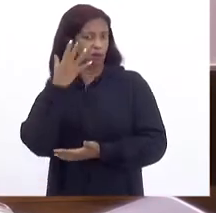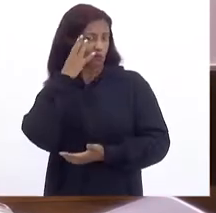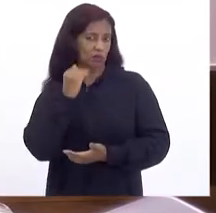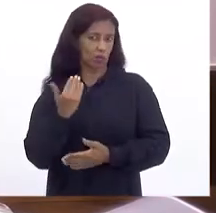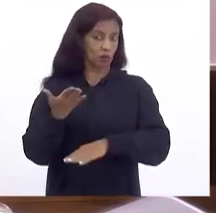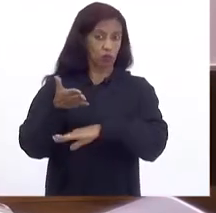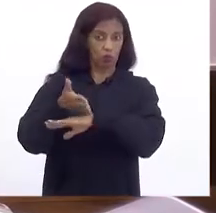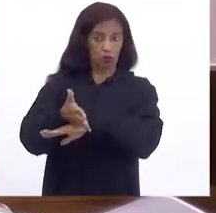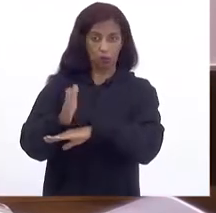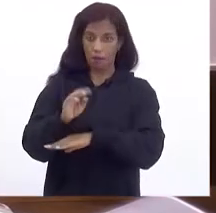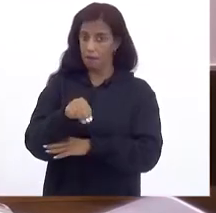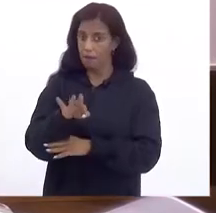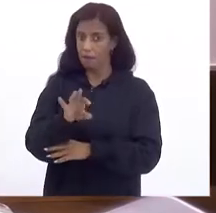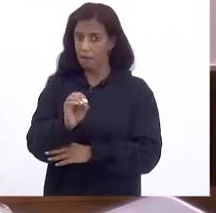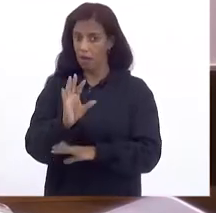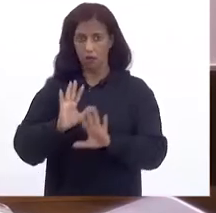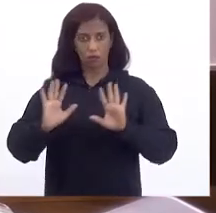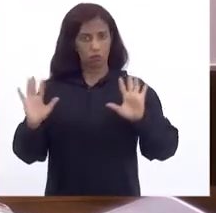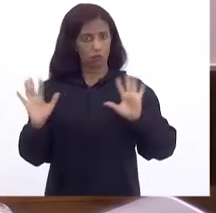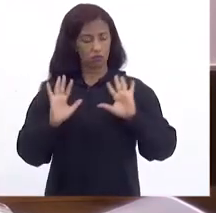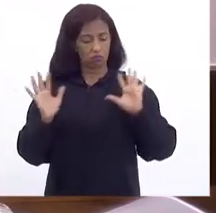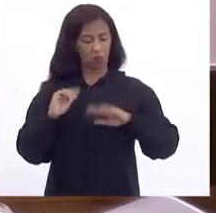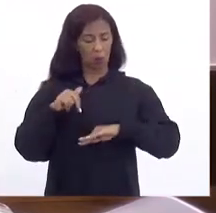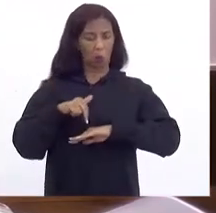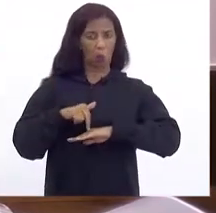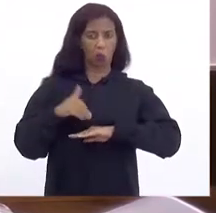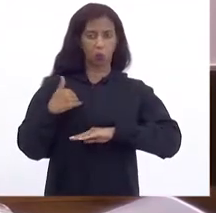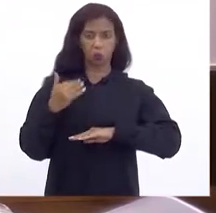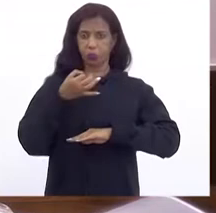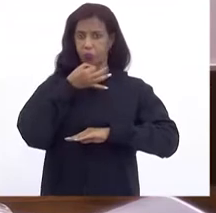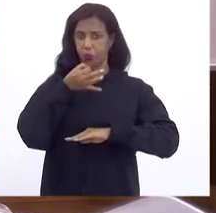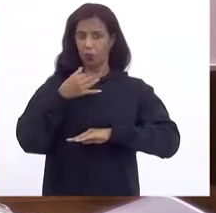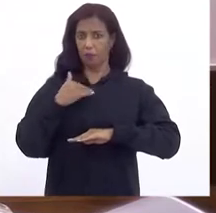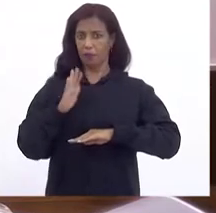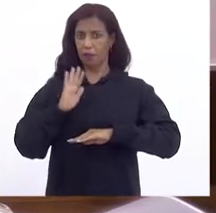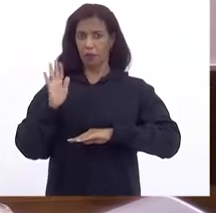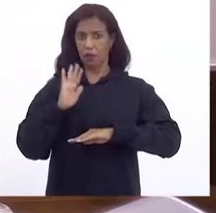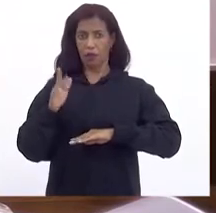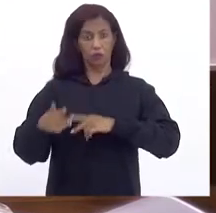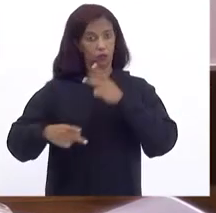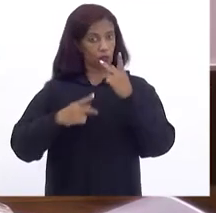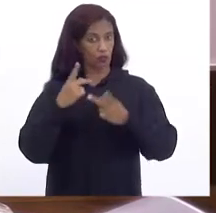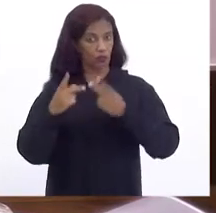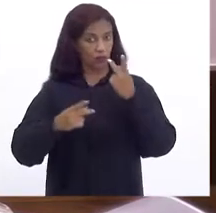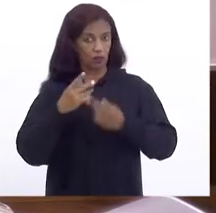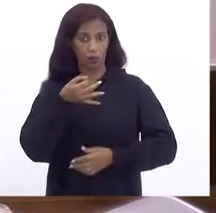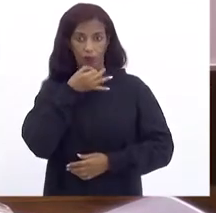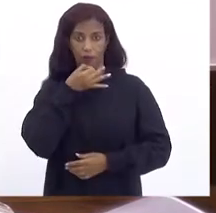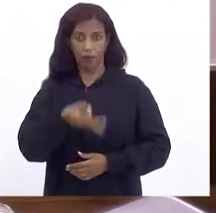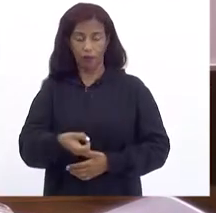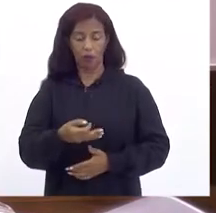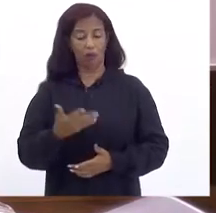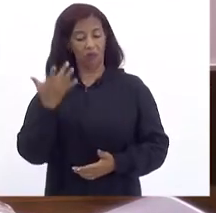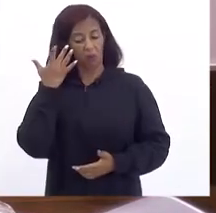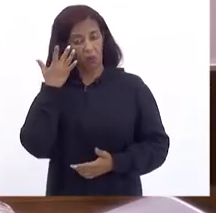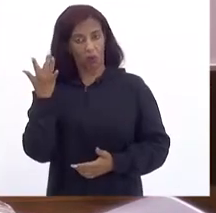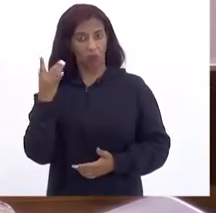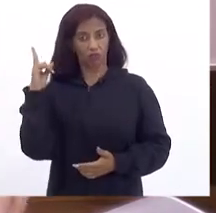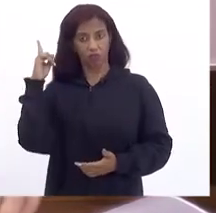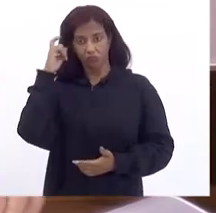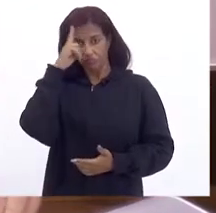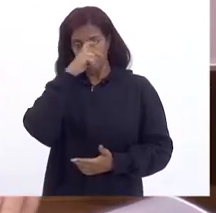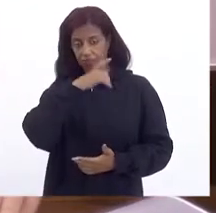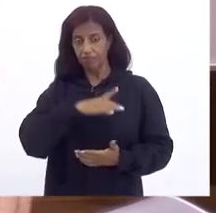entrando Aqui no mérito Nem estou assumindo Posições minhas Em relação ao mérito Mas eu acho Uma possibilidade